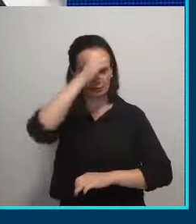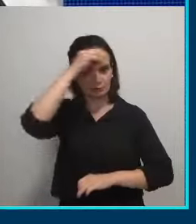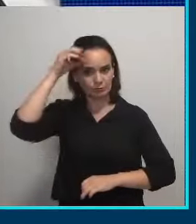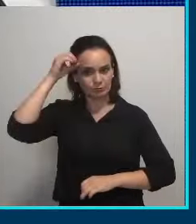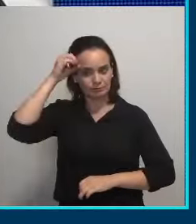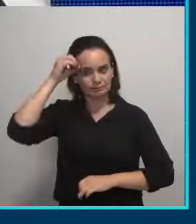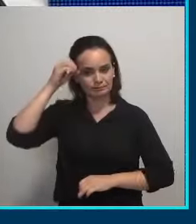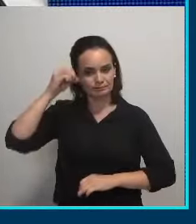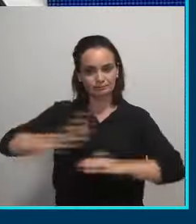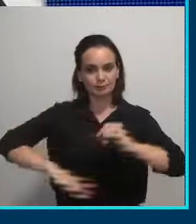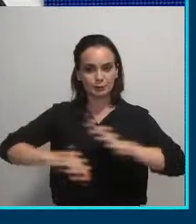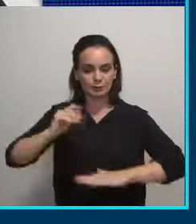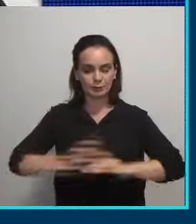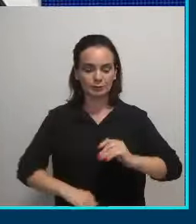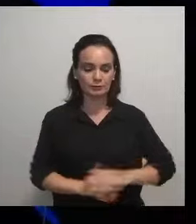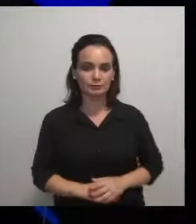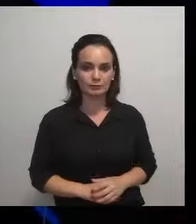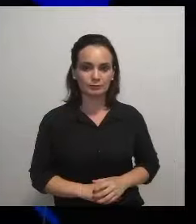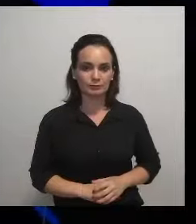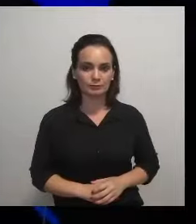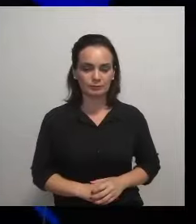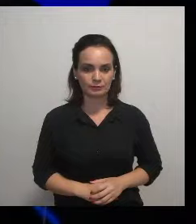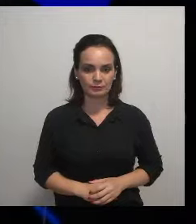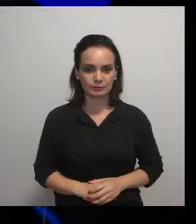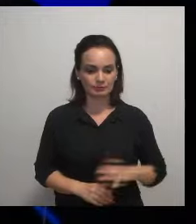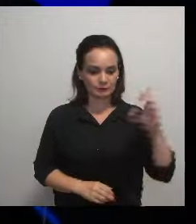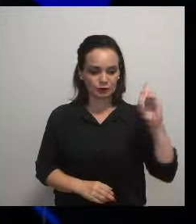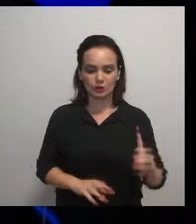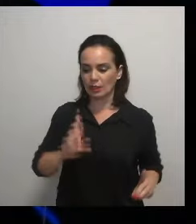Direito de resposta. Ok. Será analisado, candidato?